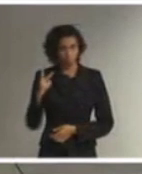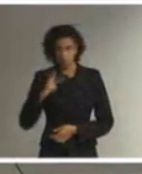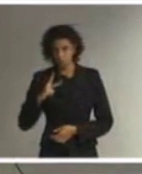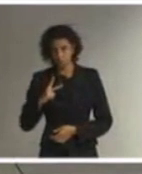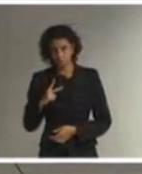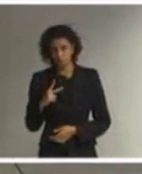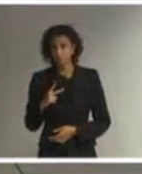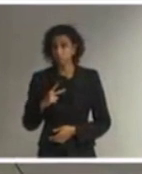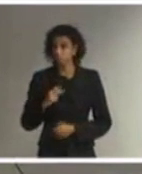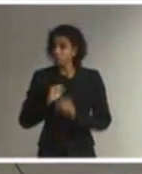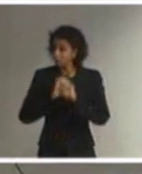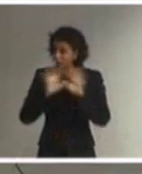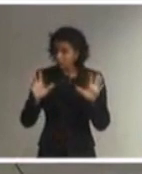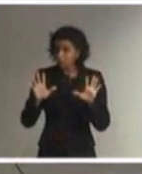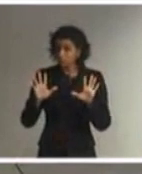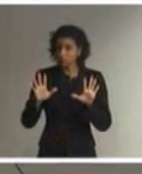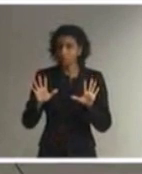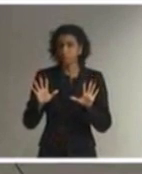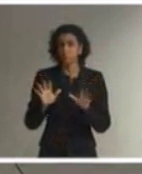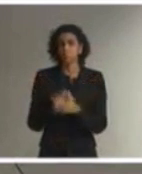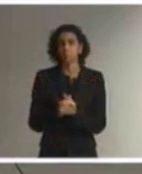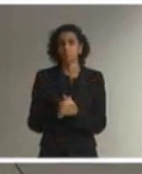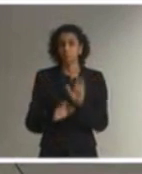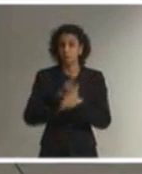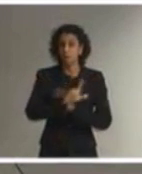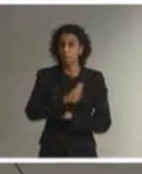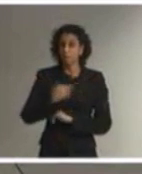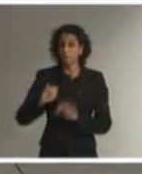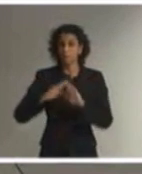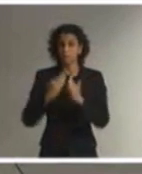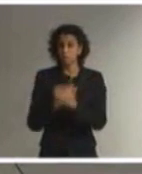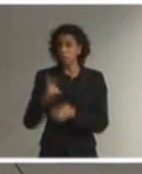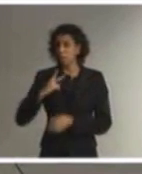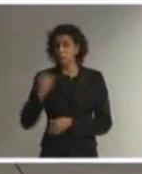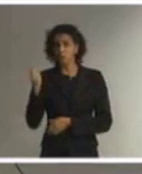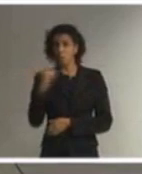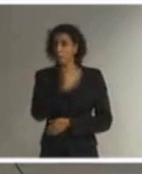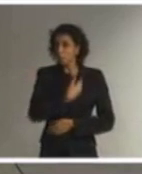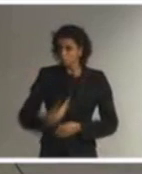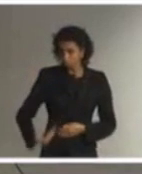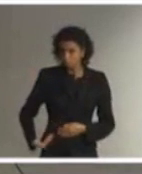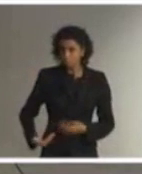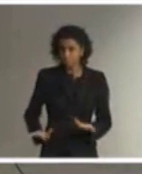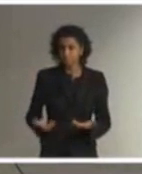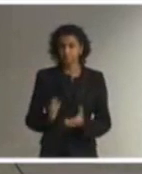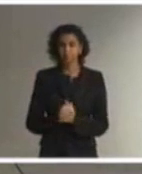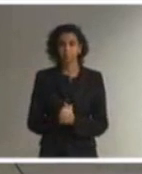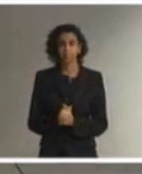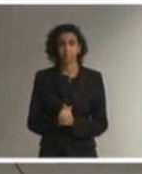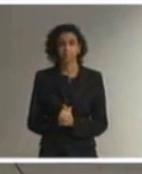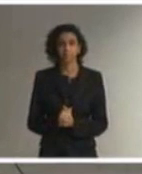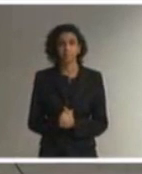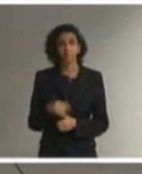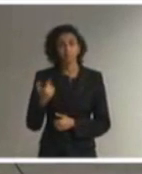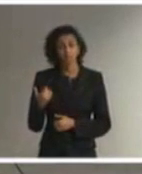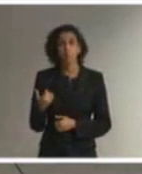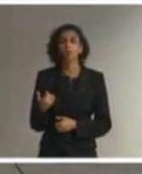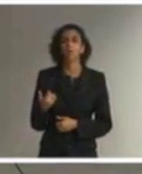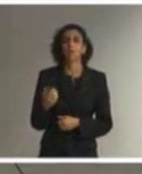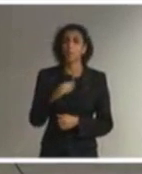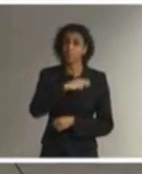ficar bem claro na lei brasileira da inclusão. Então, a partir dessa